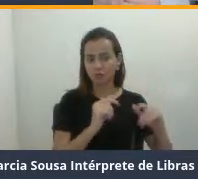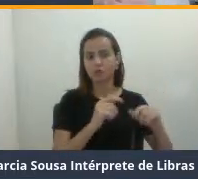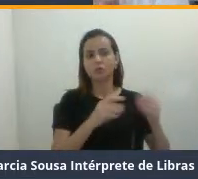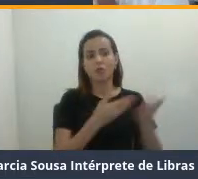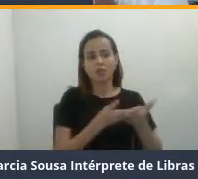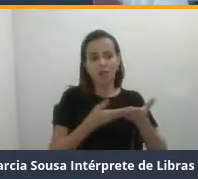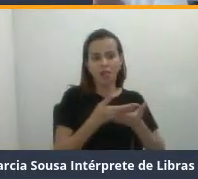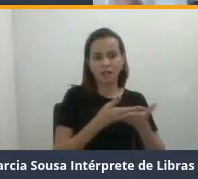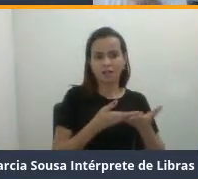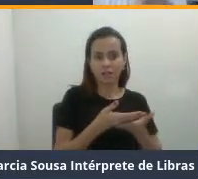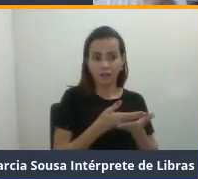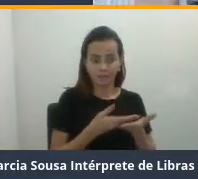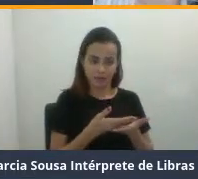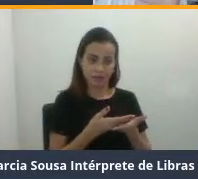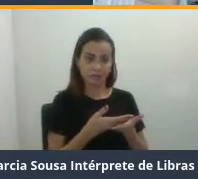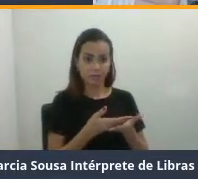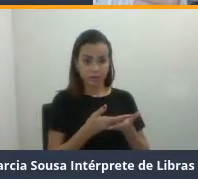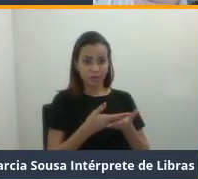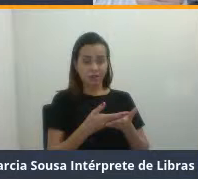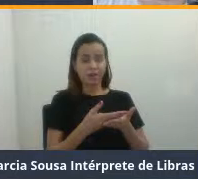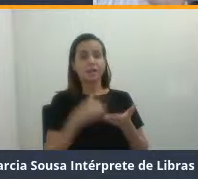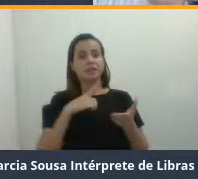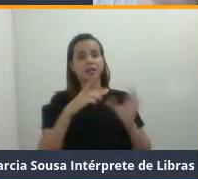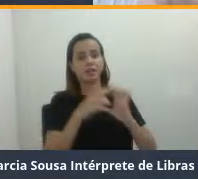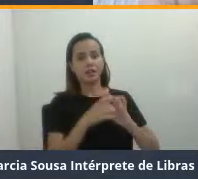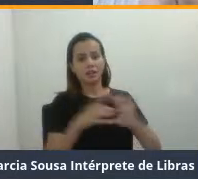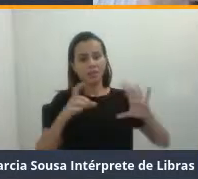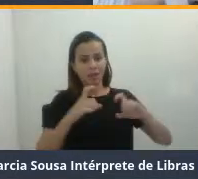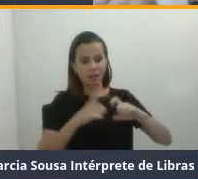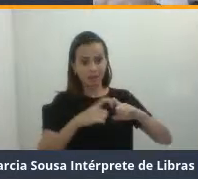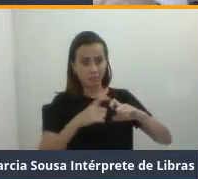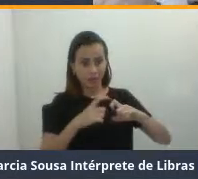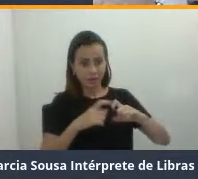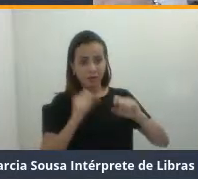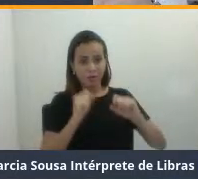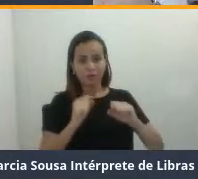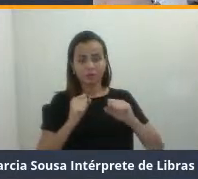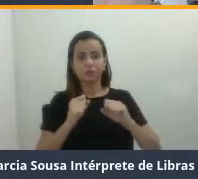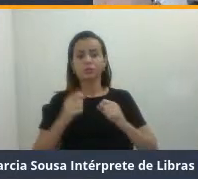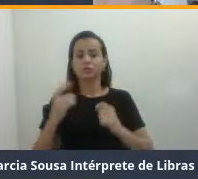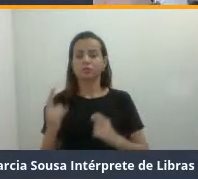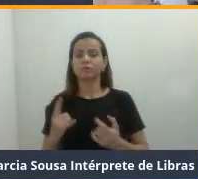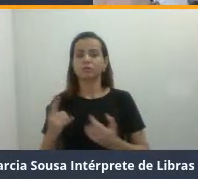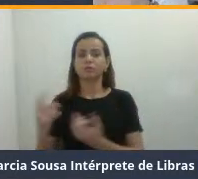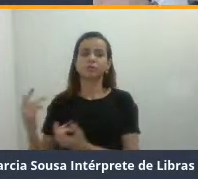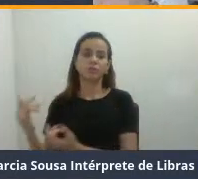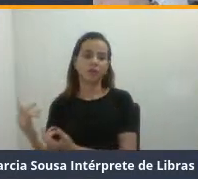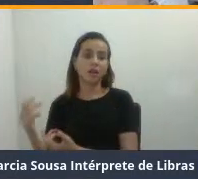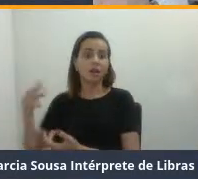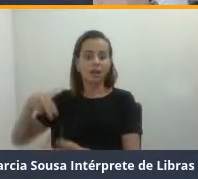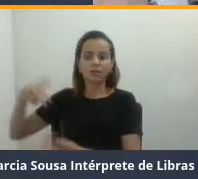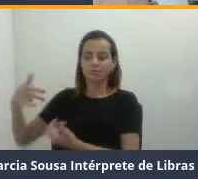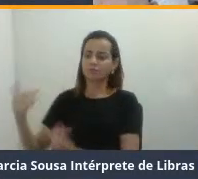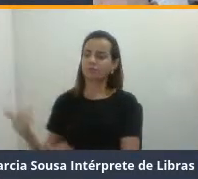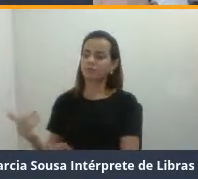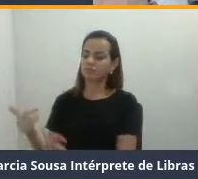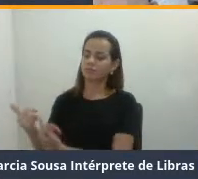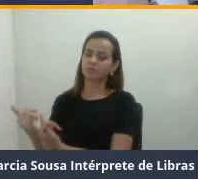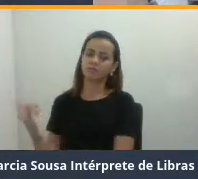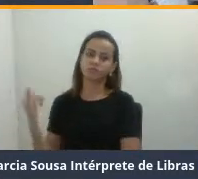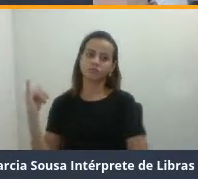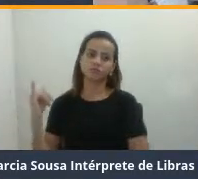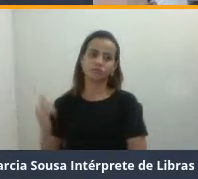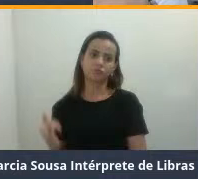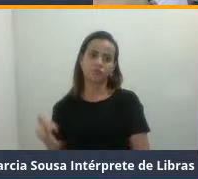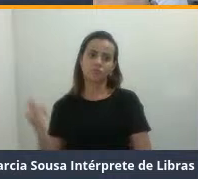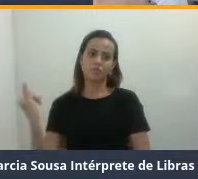uma vez que ela tem a automédica, ela pode receber aquele ovário dela de volta para o local original.